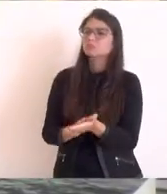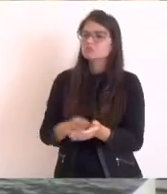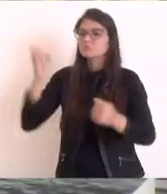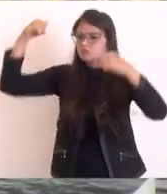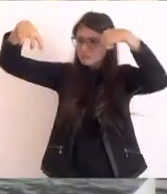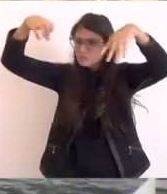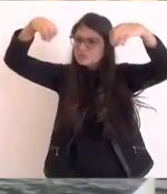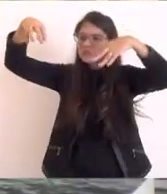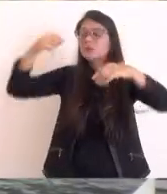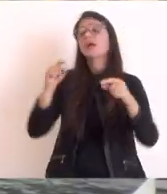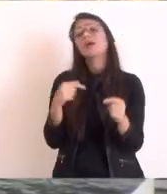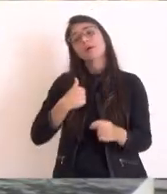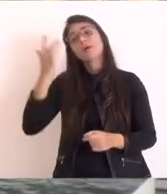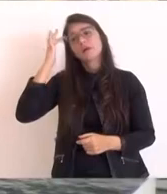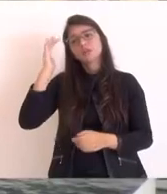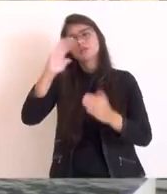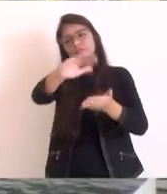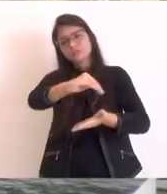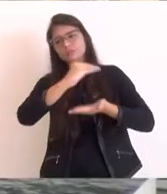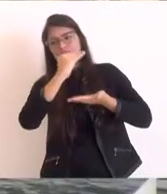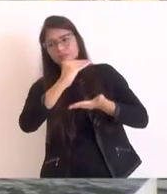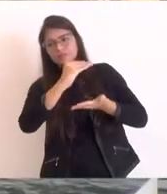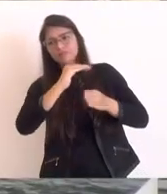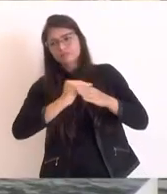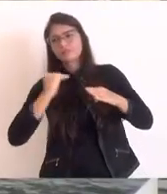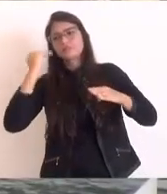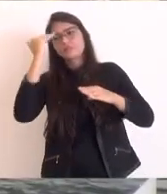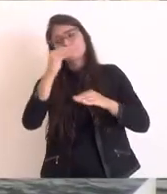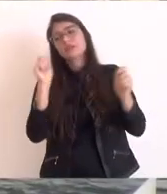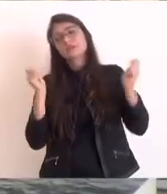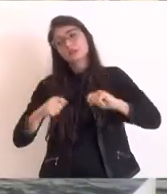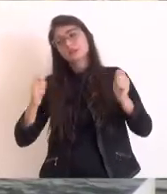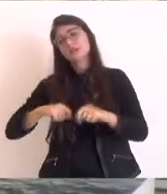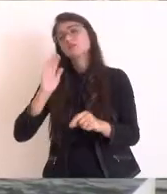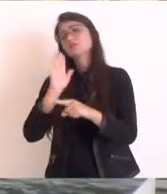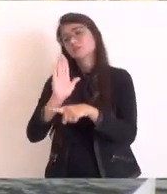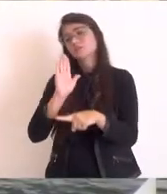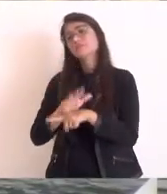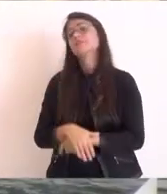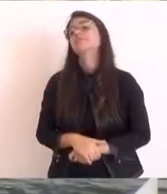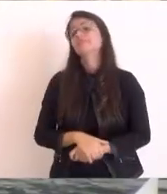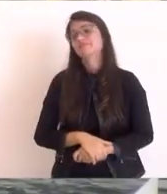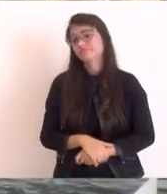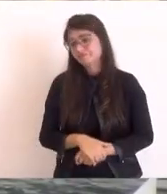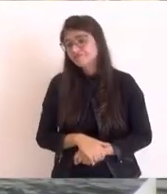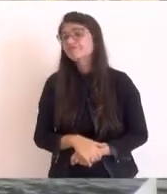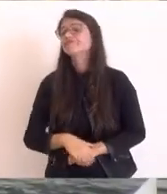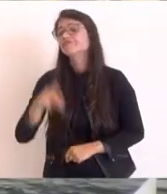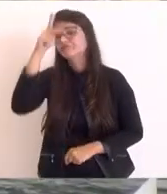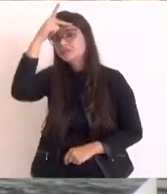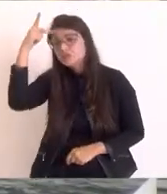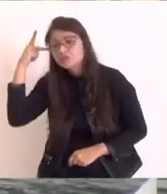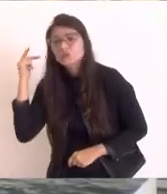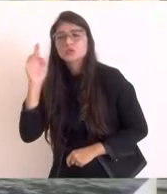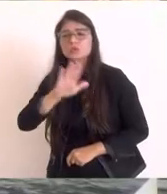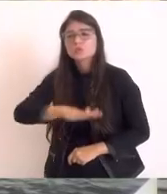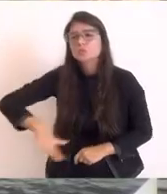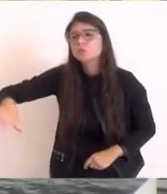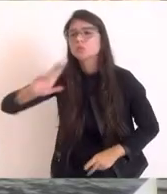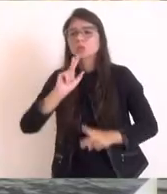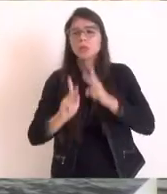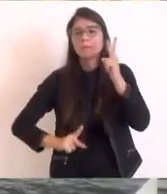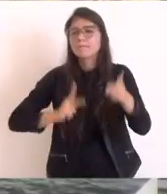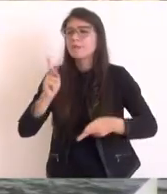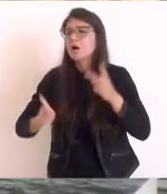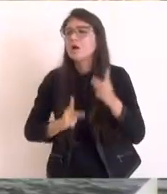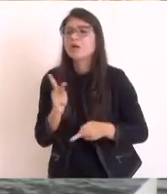Soberano pode vir a contribuir enormemente para que os munícipes de toda a região possam ter